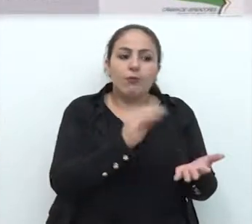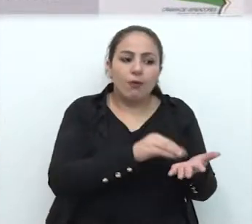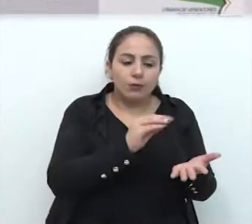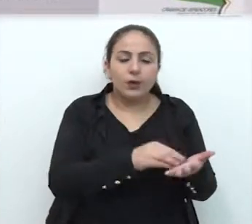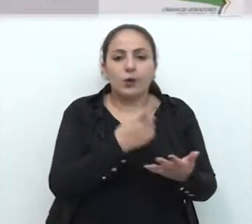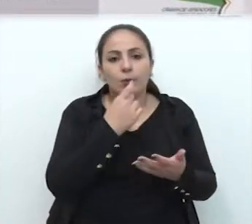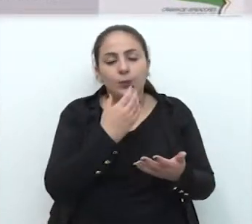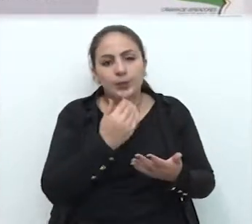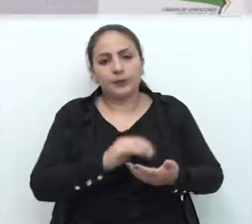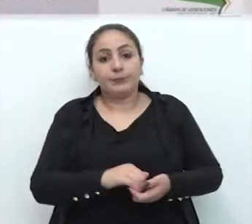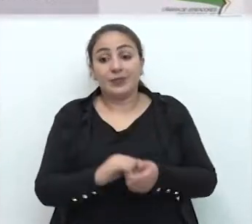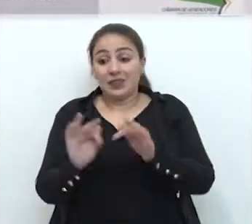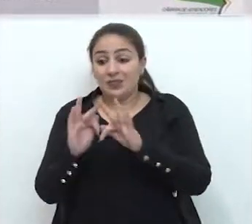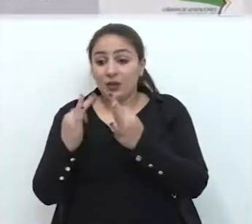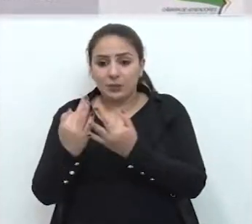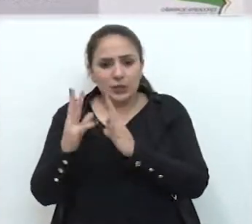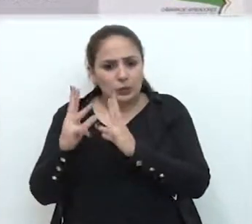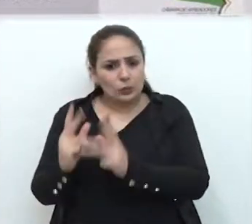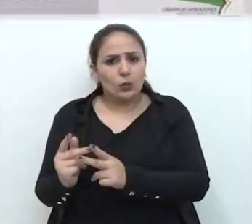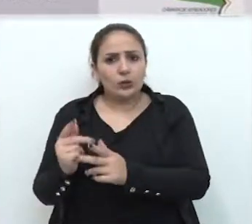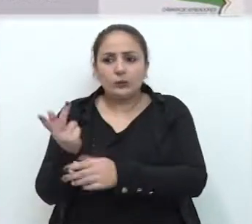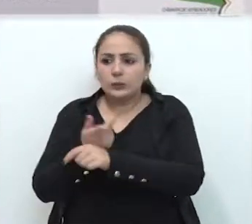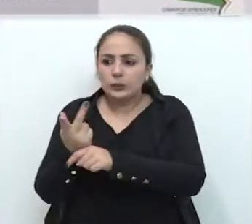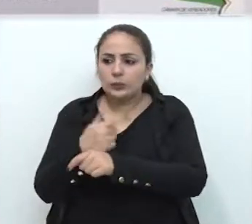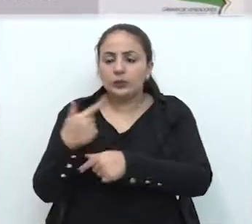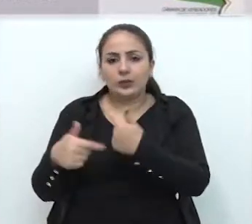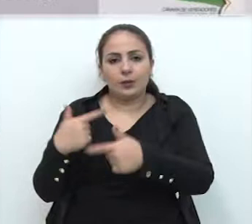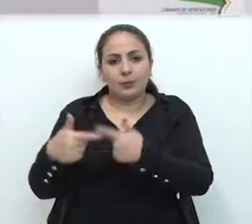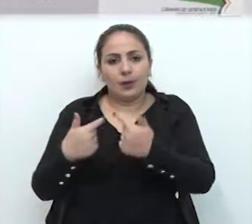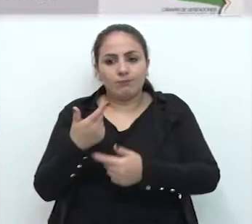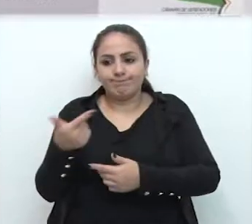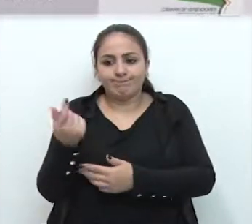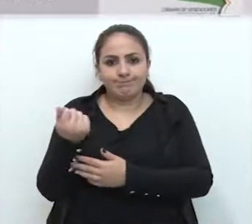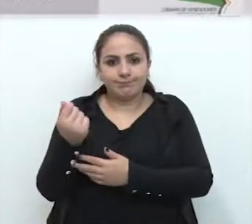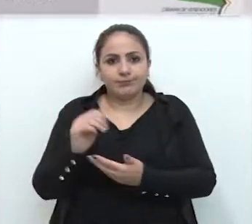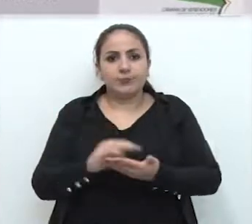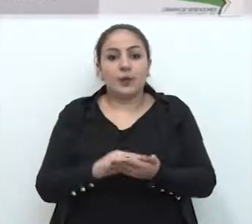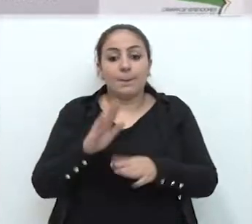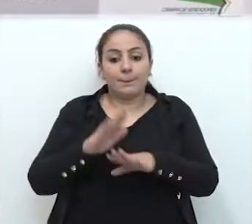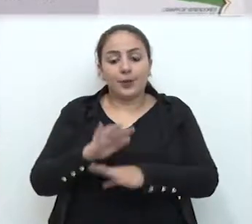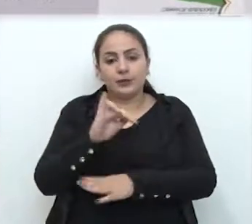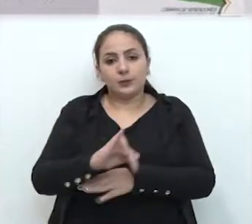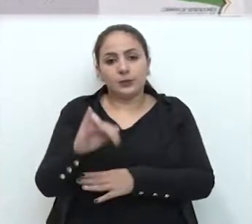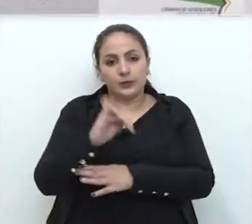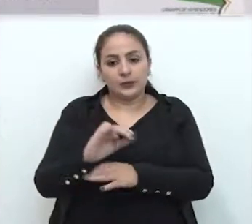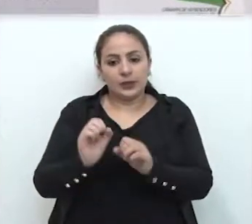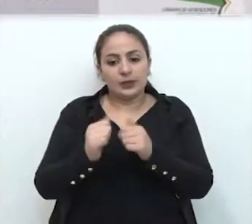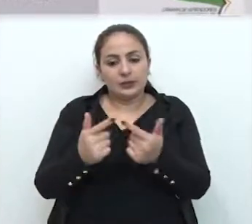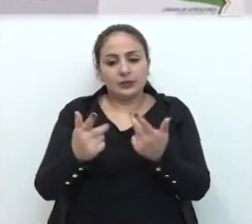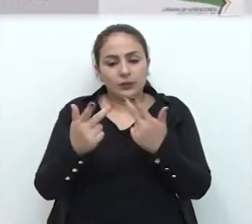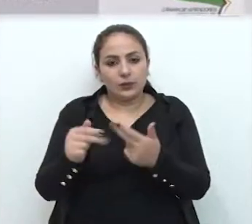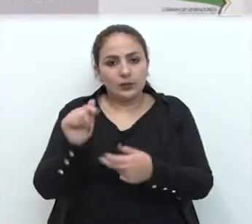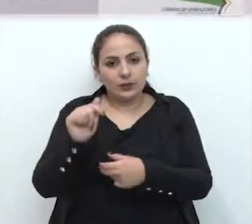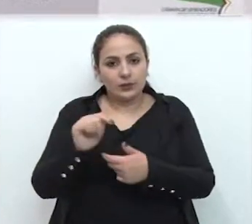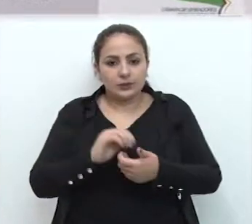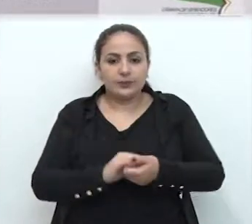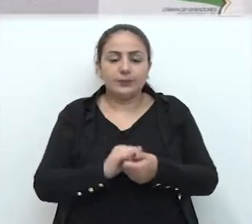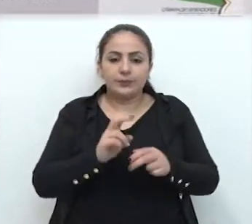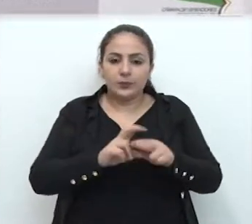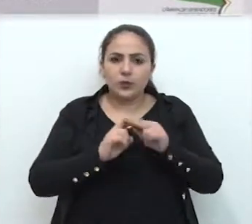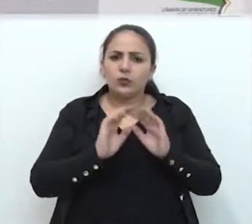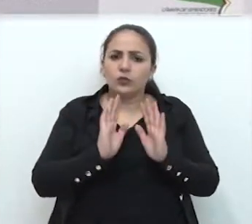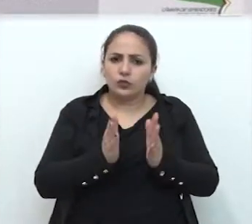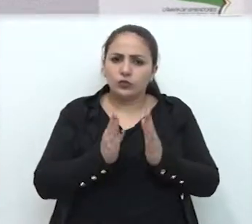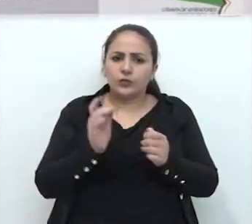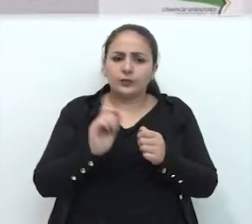emprego e não tendo renda. Então, ganha mais importância ainda ações como essa da Associação dos Colorados de Passo Fundo, que